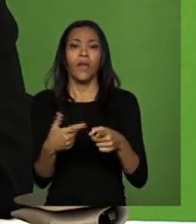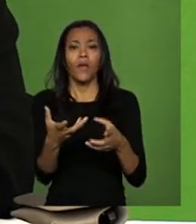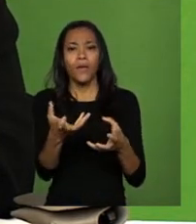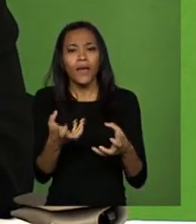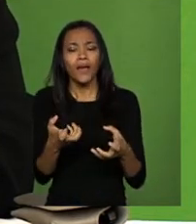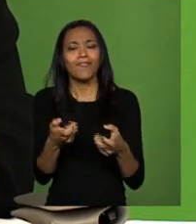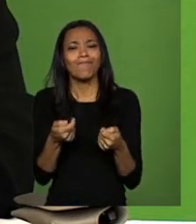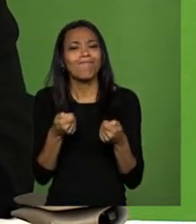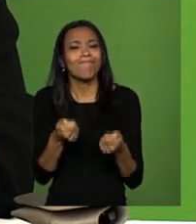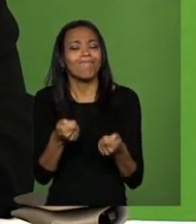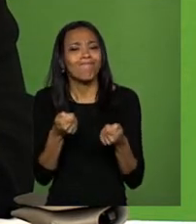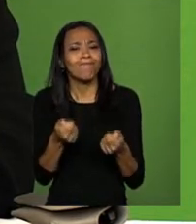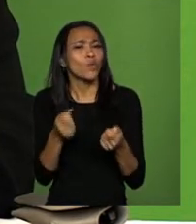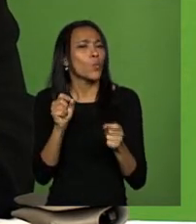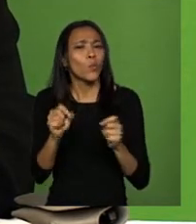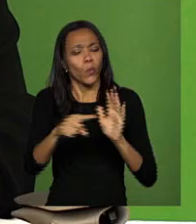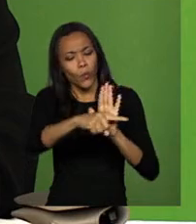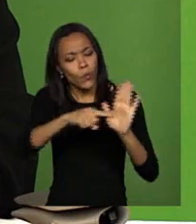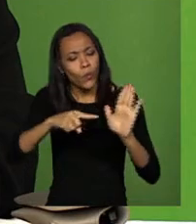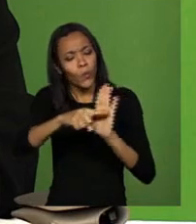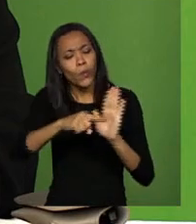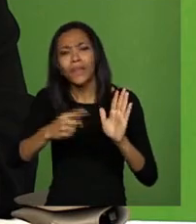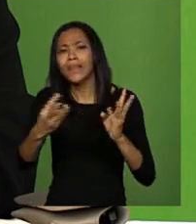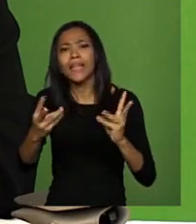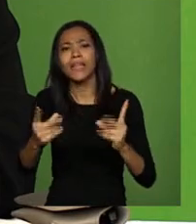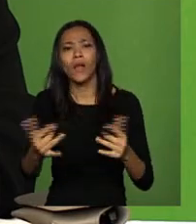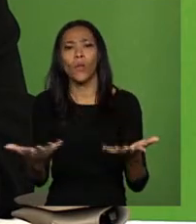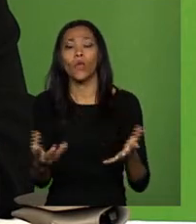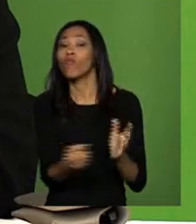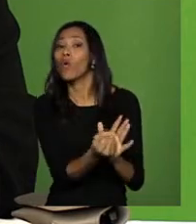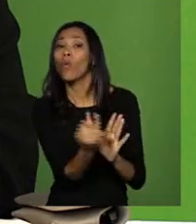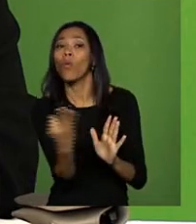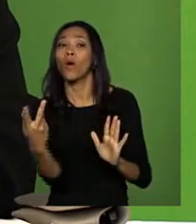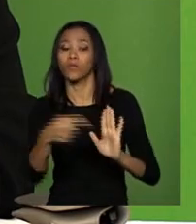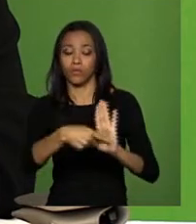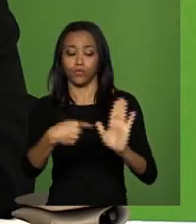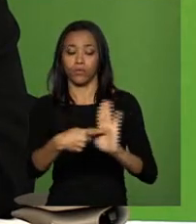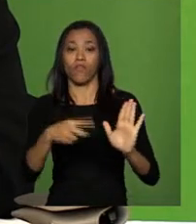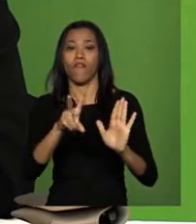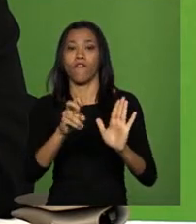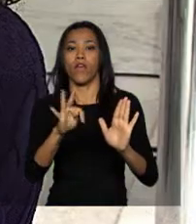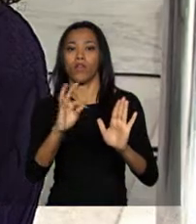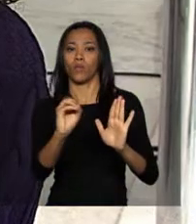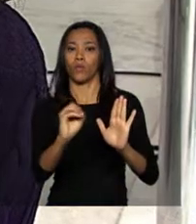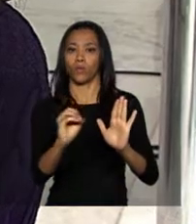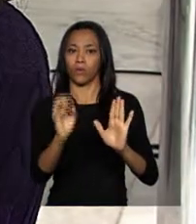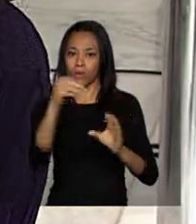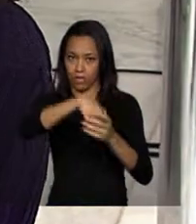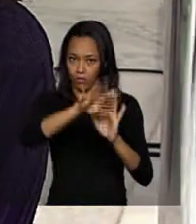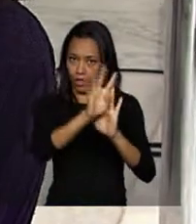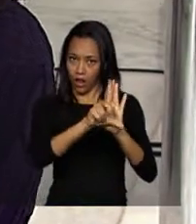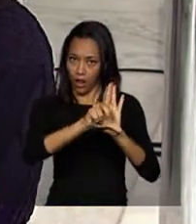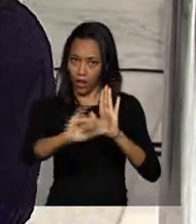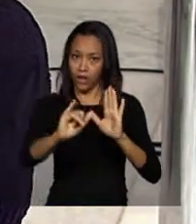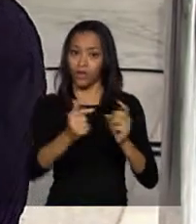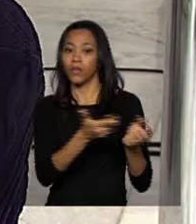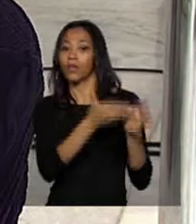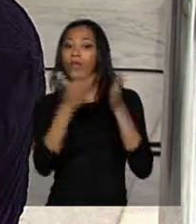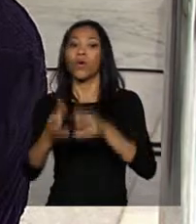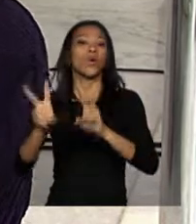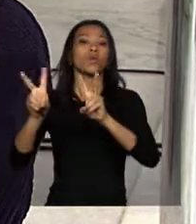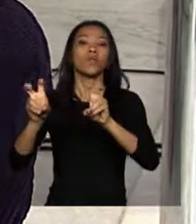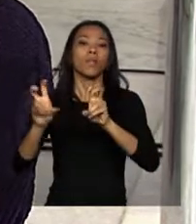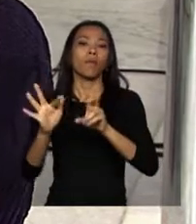insistir nessa questão dos vetos, nem que a senhora não detalhe, mas quantos vetos foram ao texto. E uma dúvida em relação ao fundo. se já tem